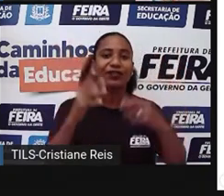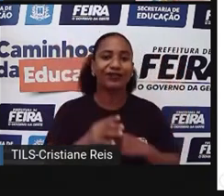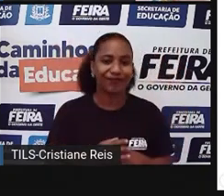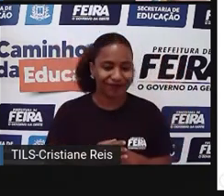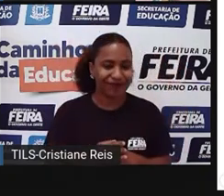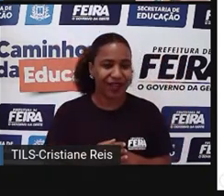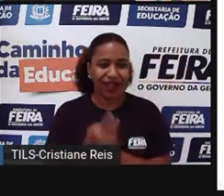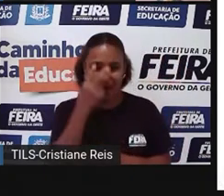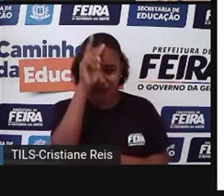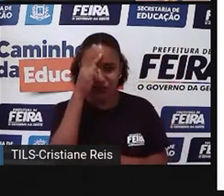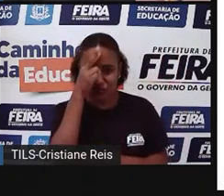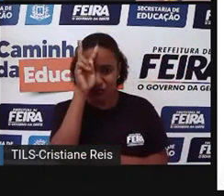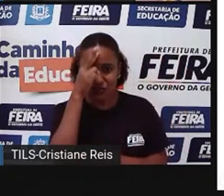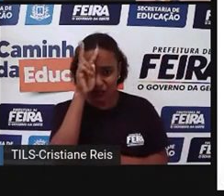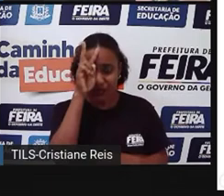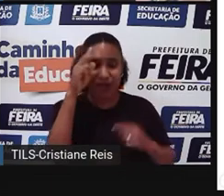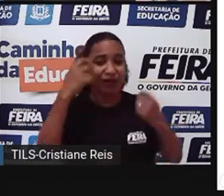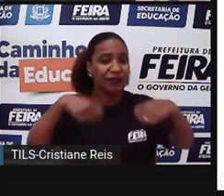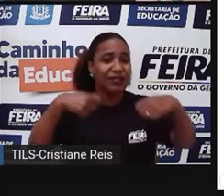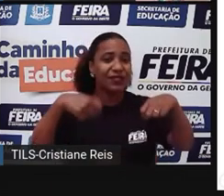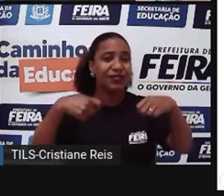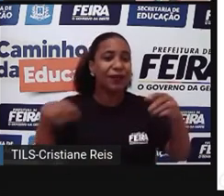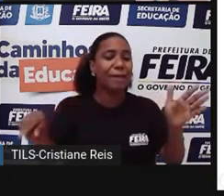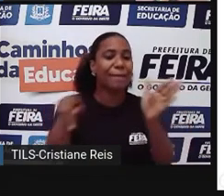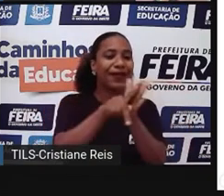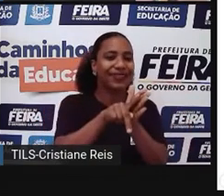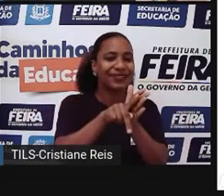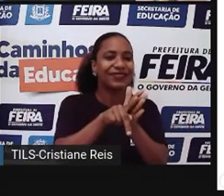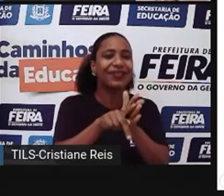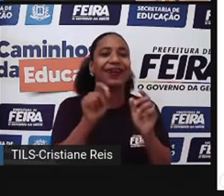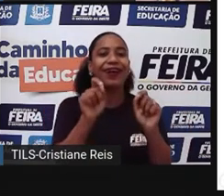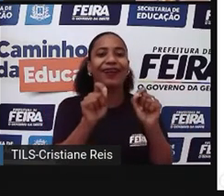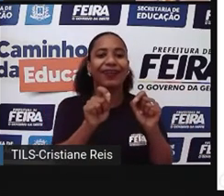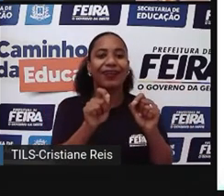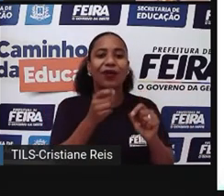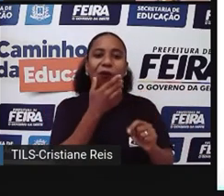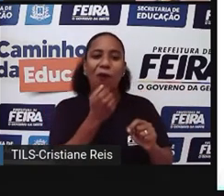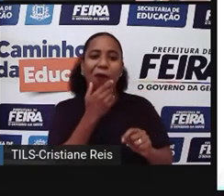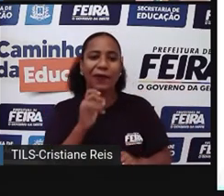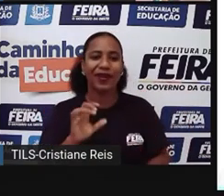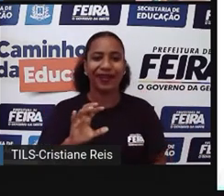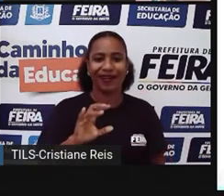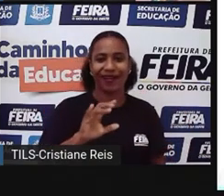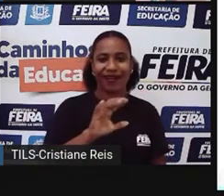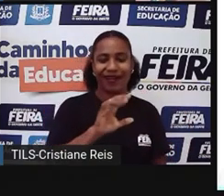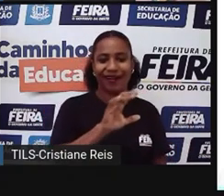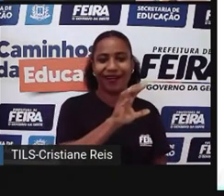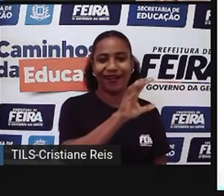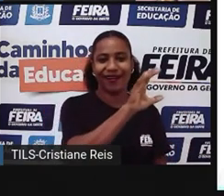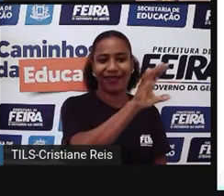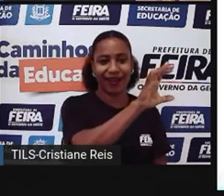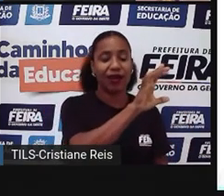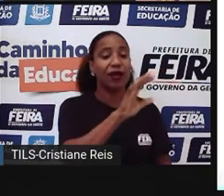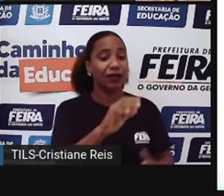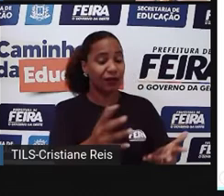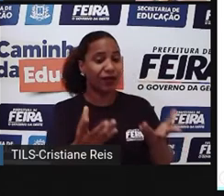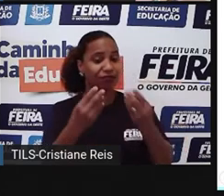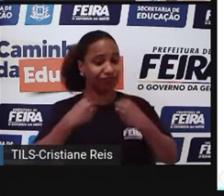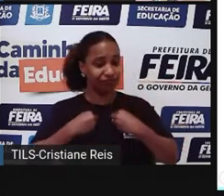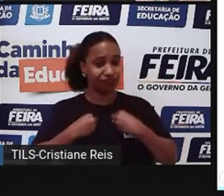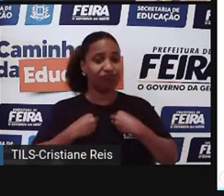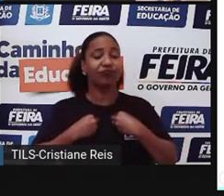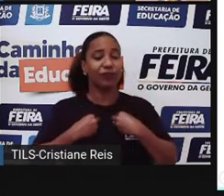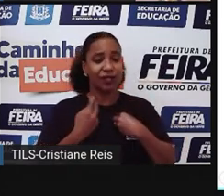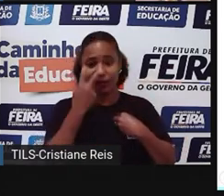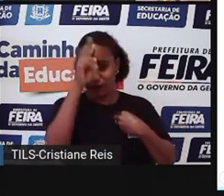histórias iriam pertencer a Anance, o Homem-Aranha. Então, toda vez que a gente vai contar uma história, a gente